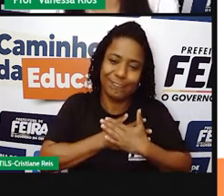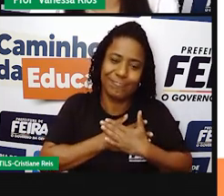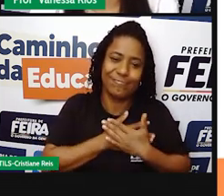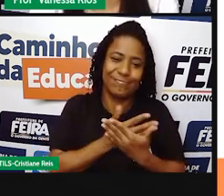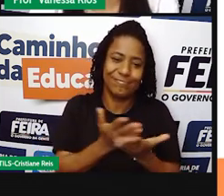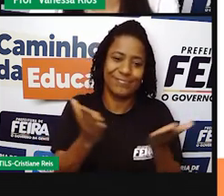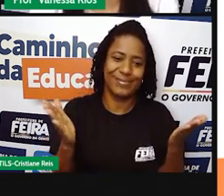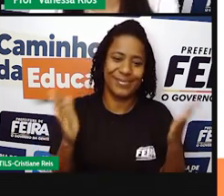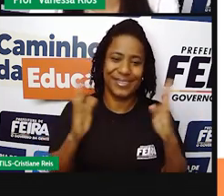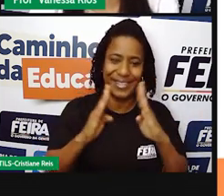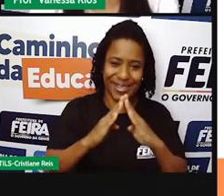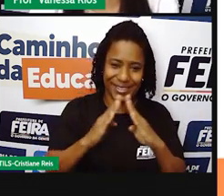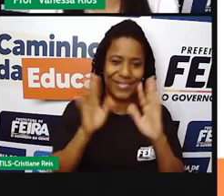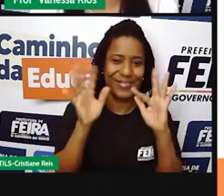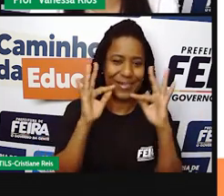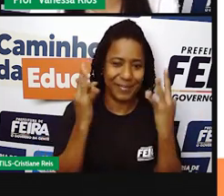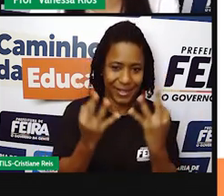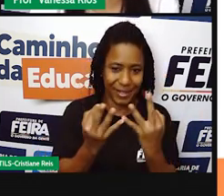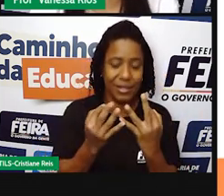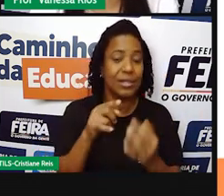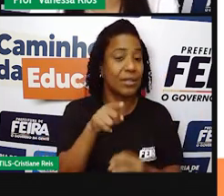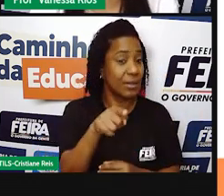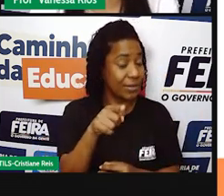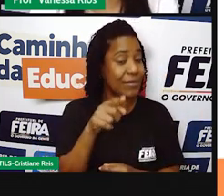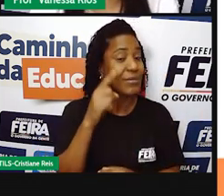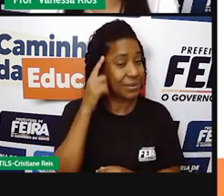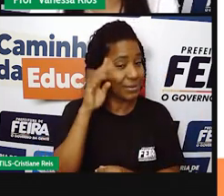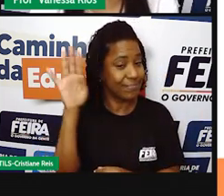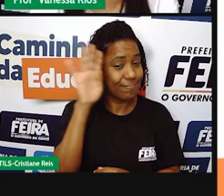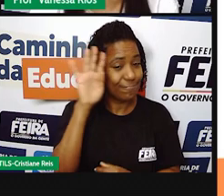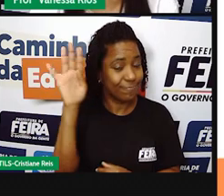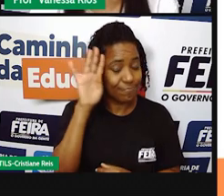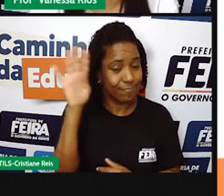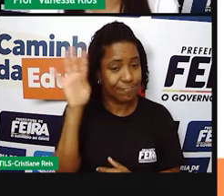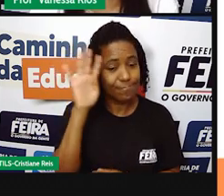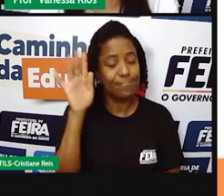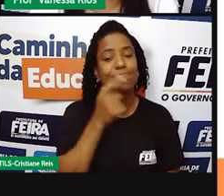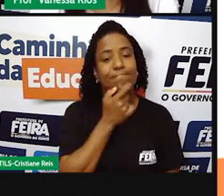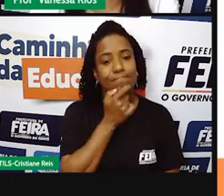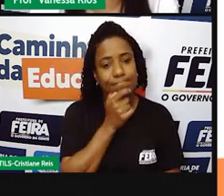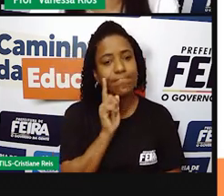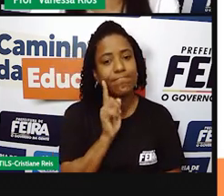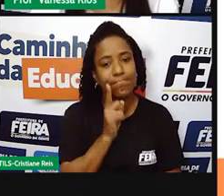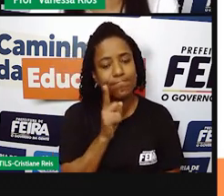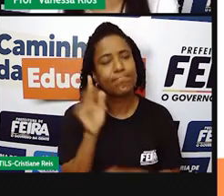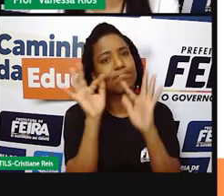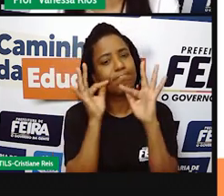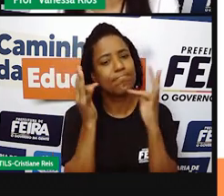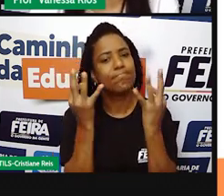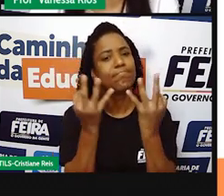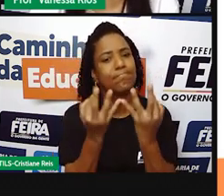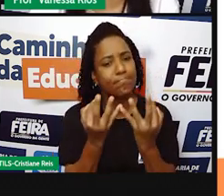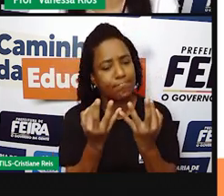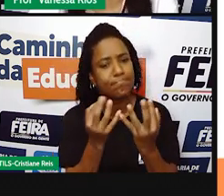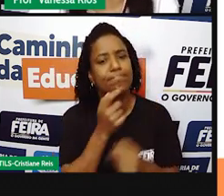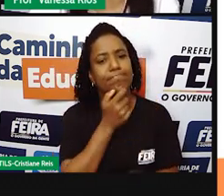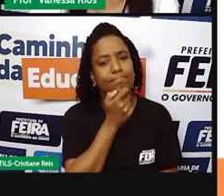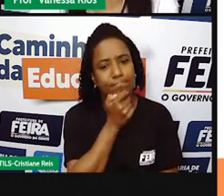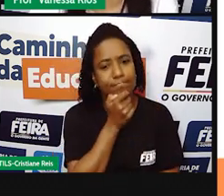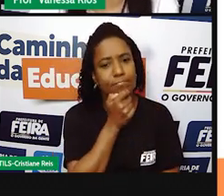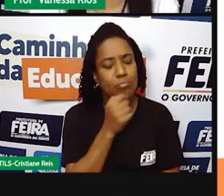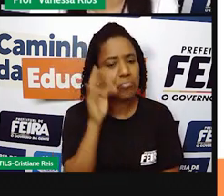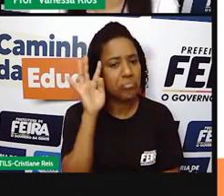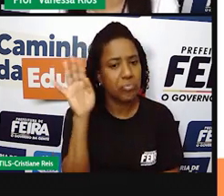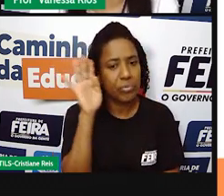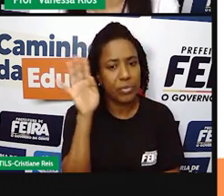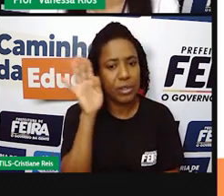espaço. Mas aí aproveita a reflexão. Para você pensar na sua família e observar como é que ela